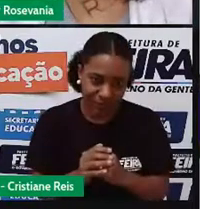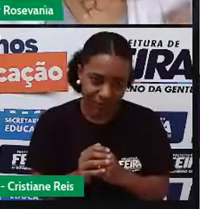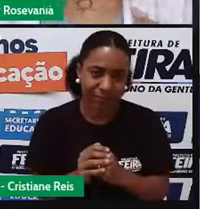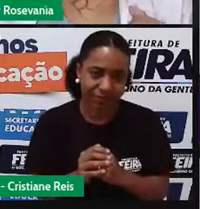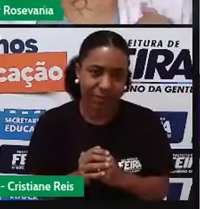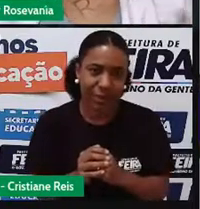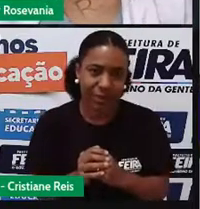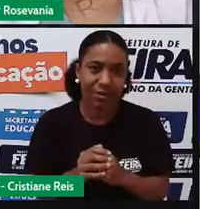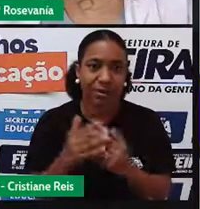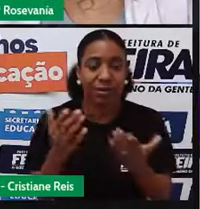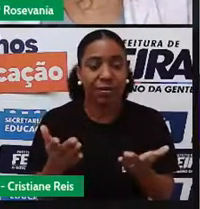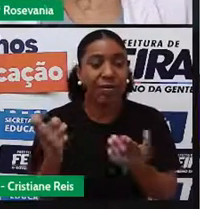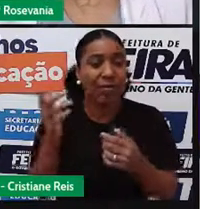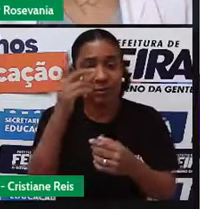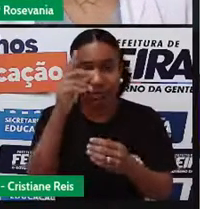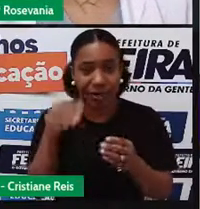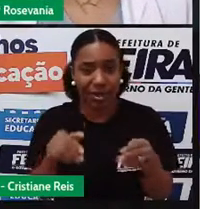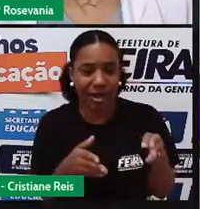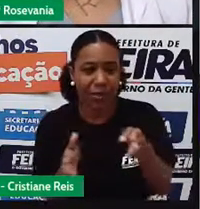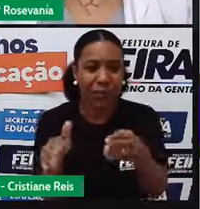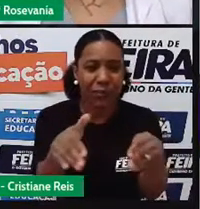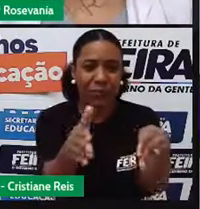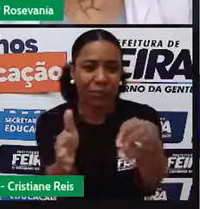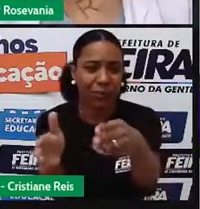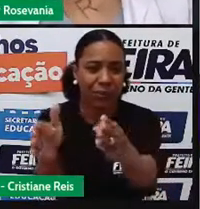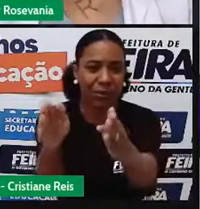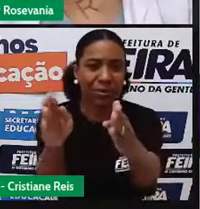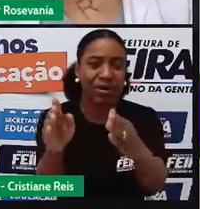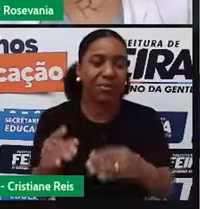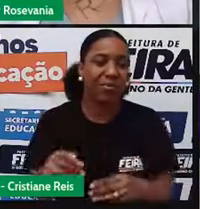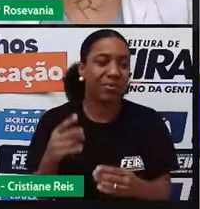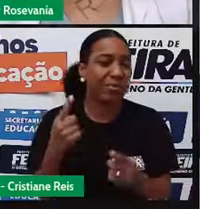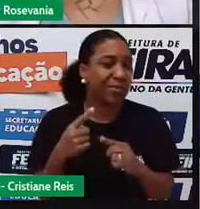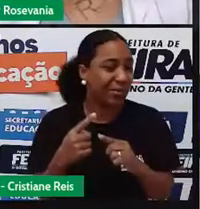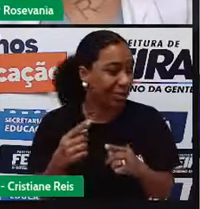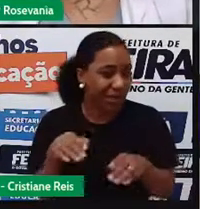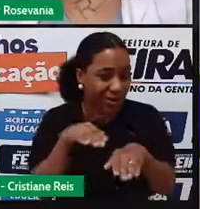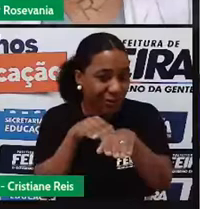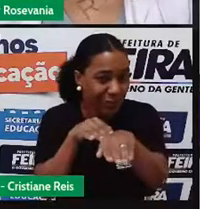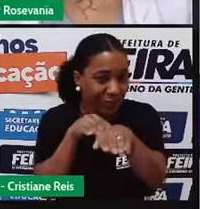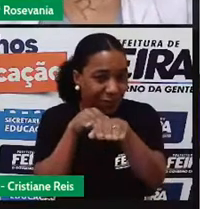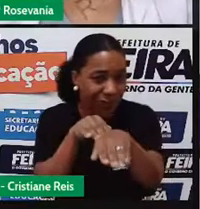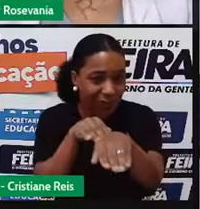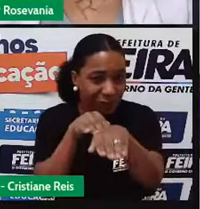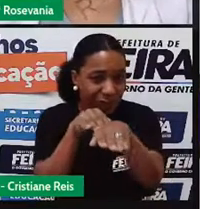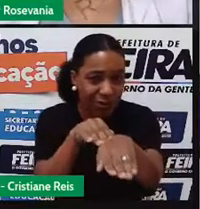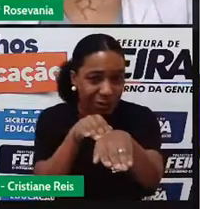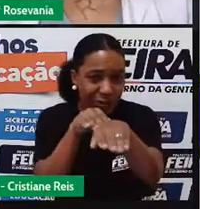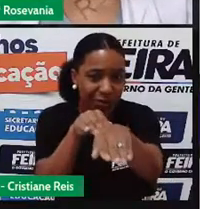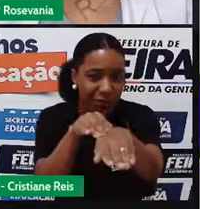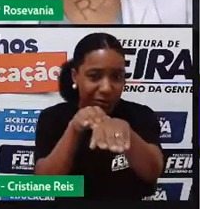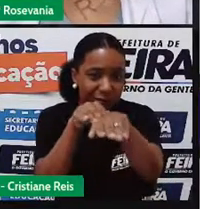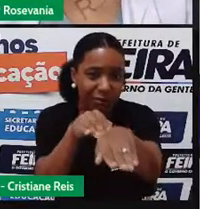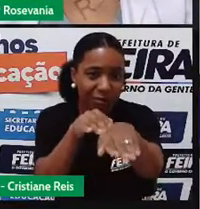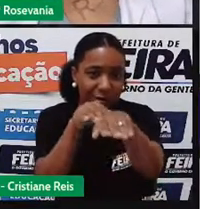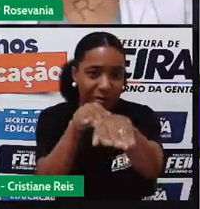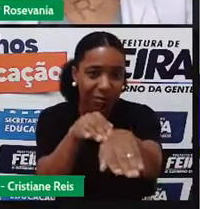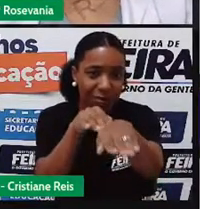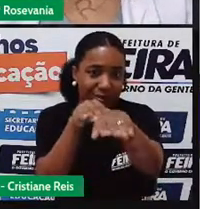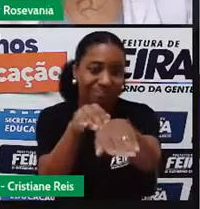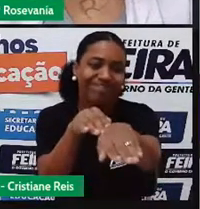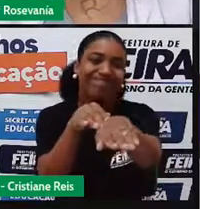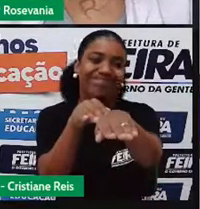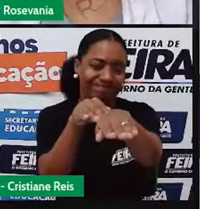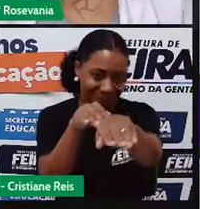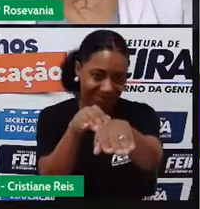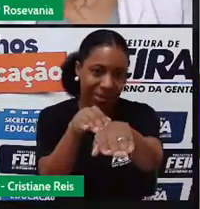também, né, para o problema das pessoas. Porque ficar dias, né, engarrafados aí, parados, é quase uma barreira, essa estrada